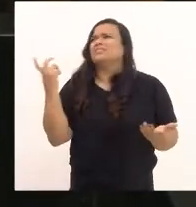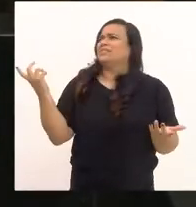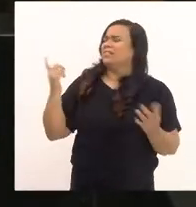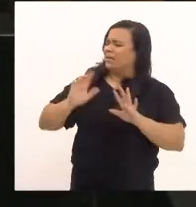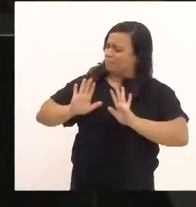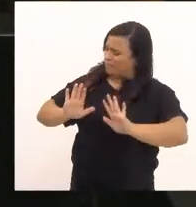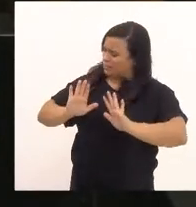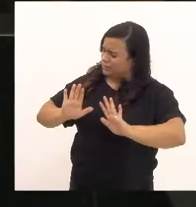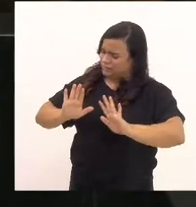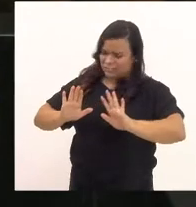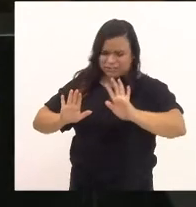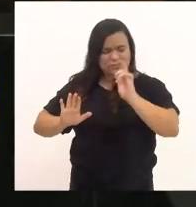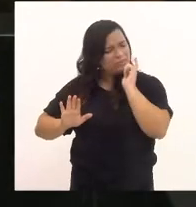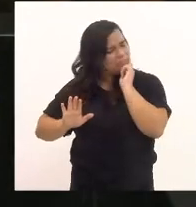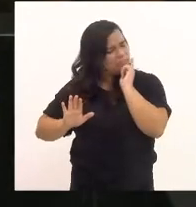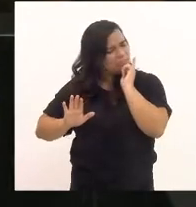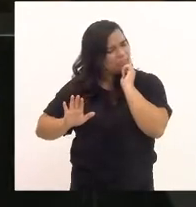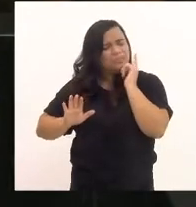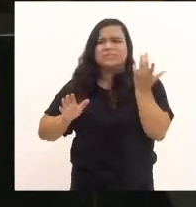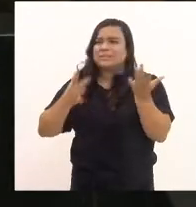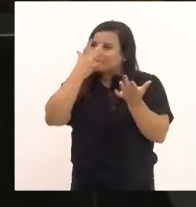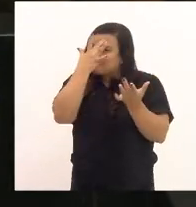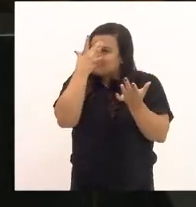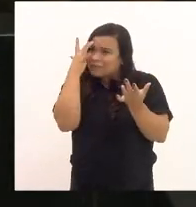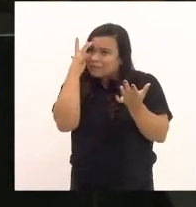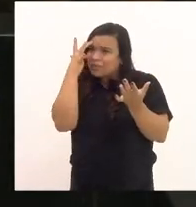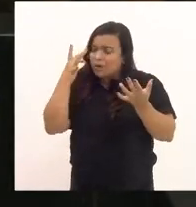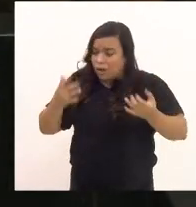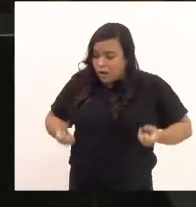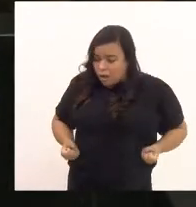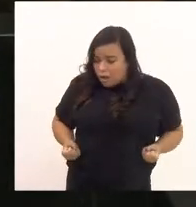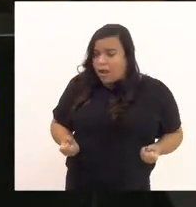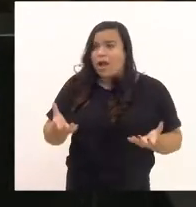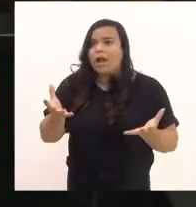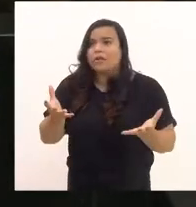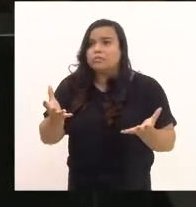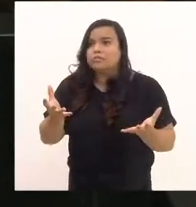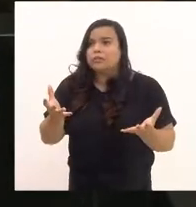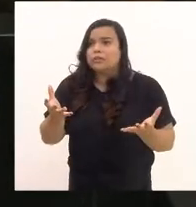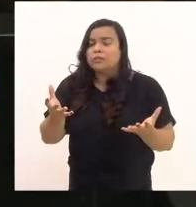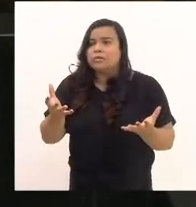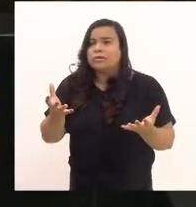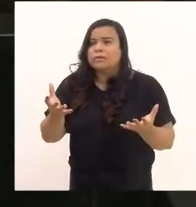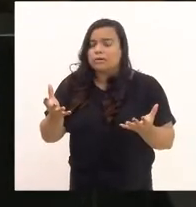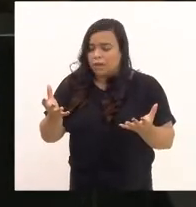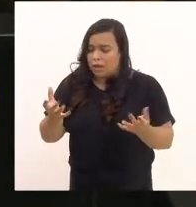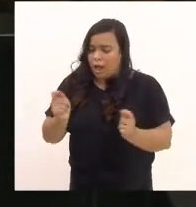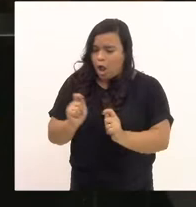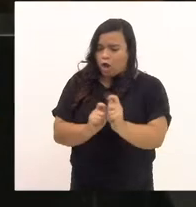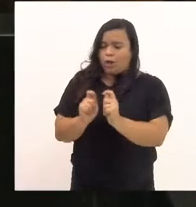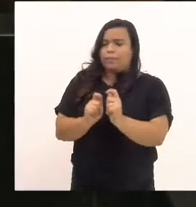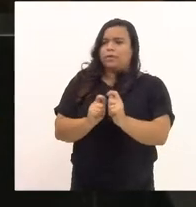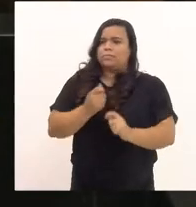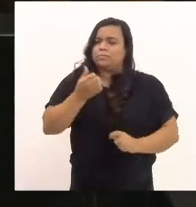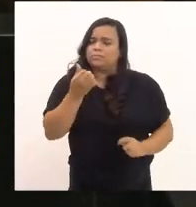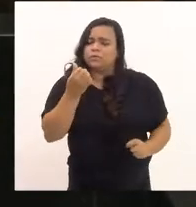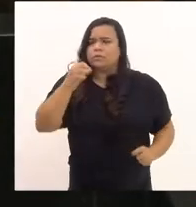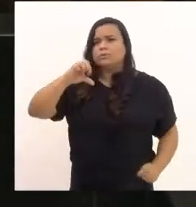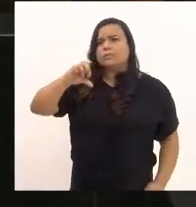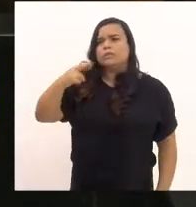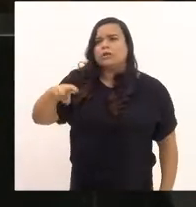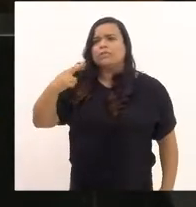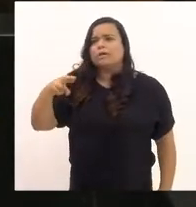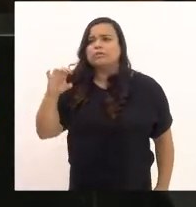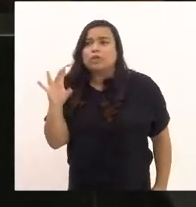o cidadão vai deixar de gastar 69 reais. Mas tem duas